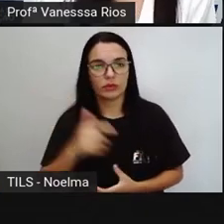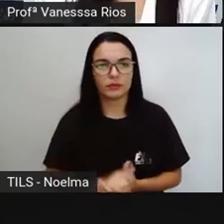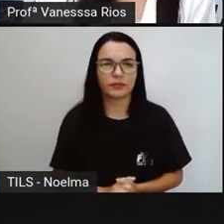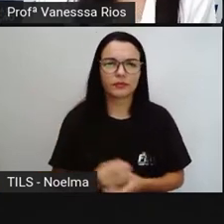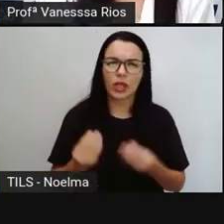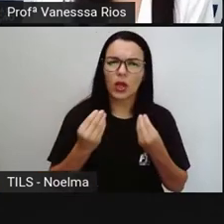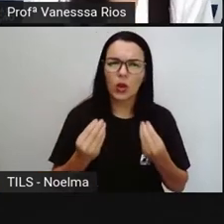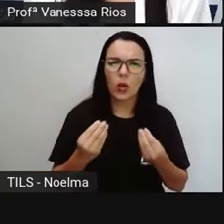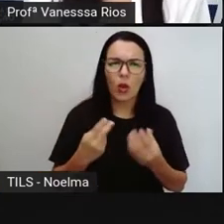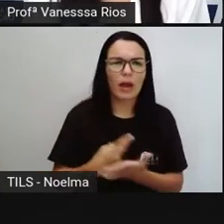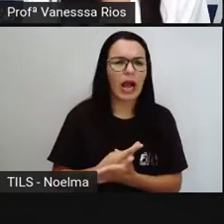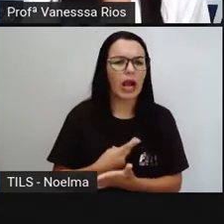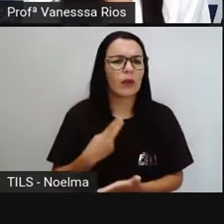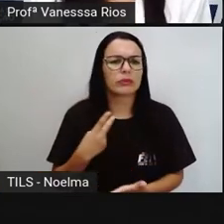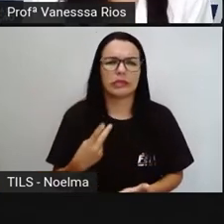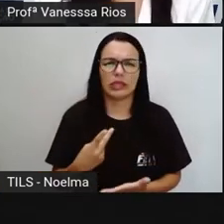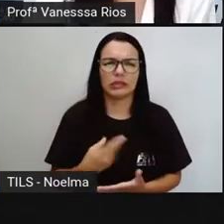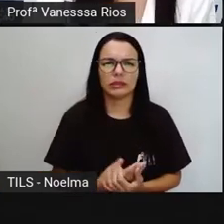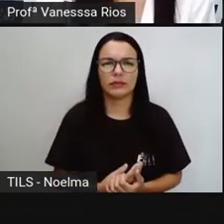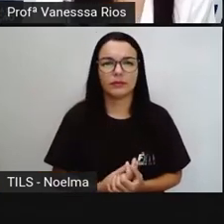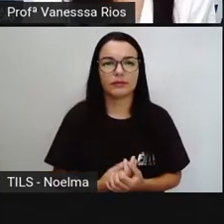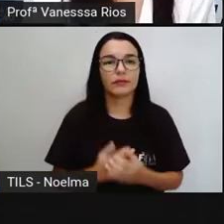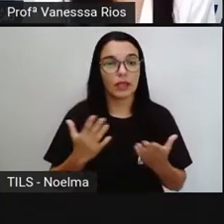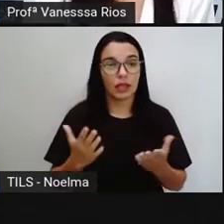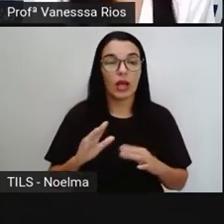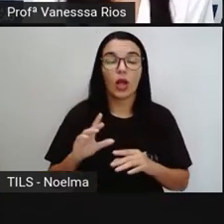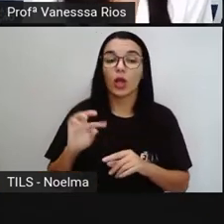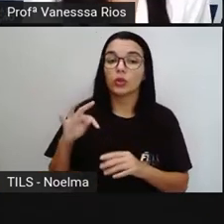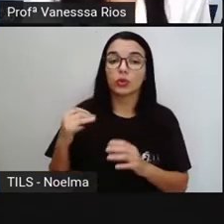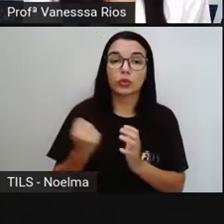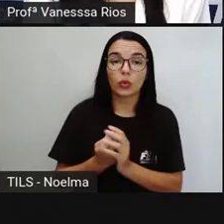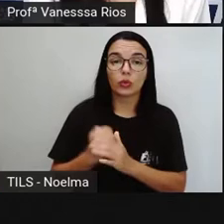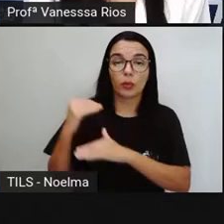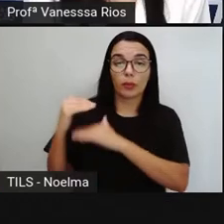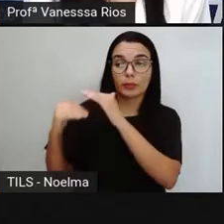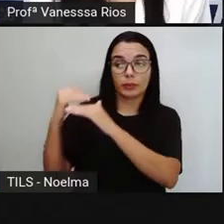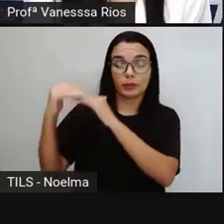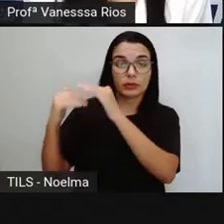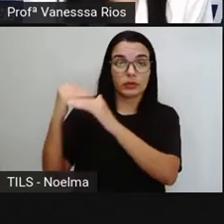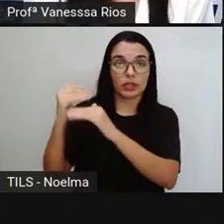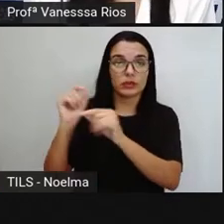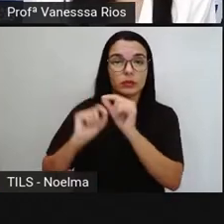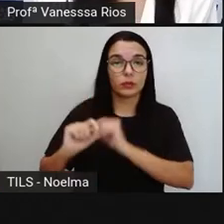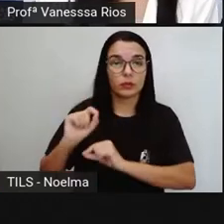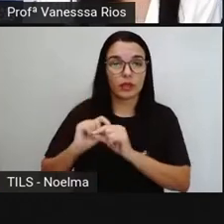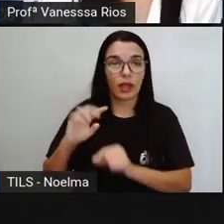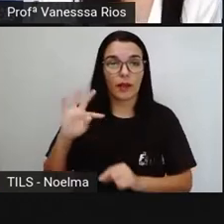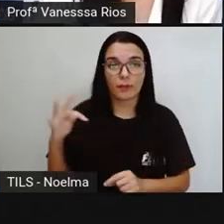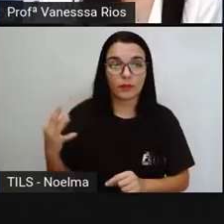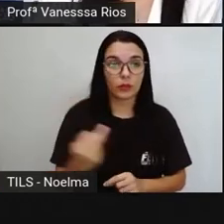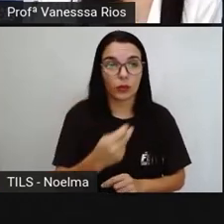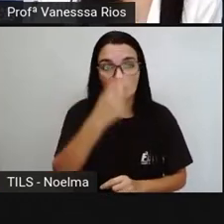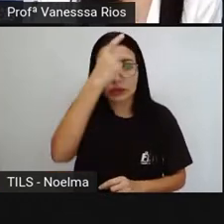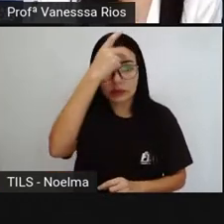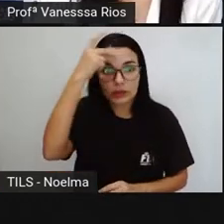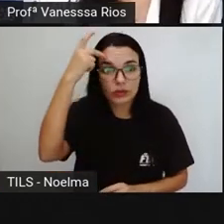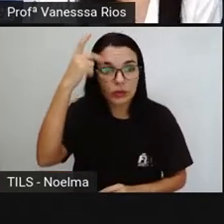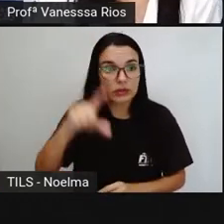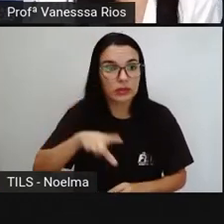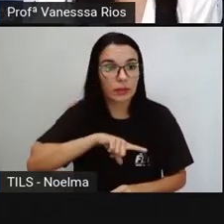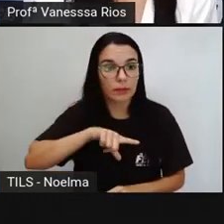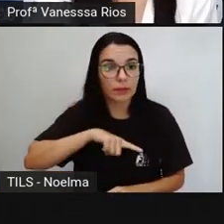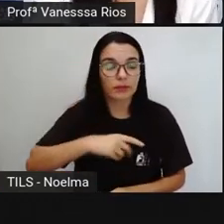é que esse processo, ele vai acontecendo? A respiração é um processo que todos os seres vivos fazem